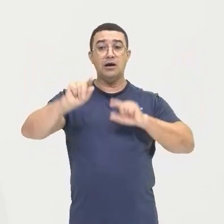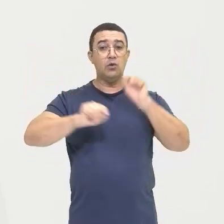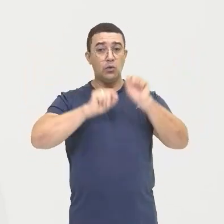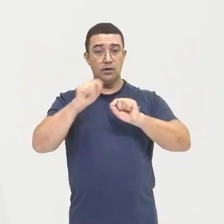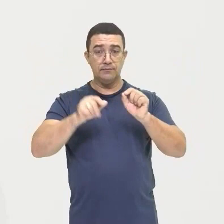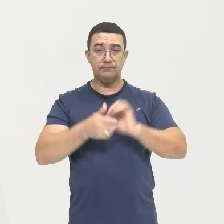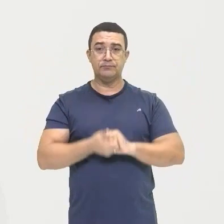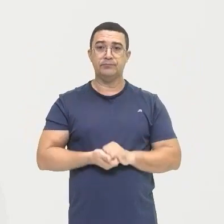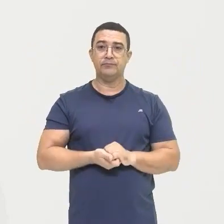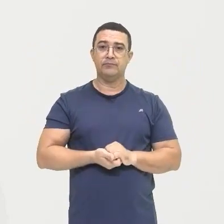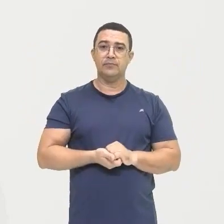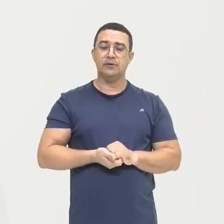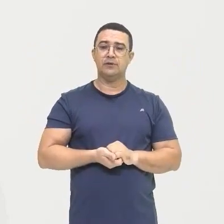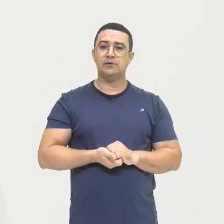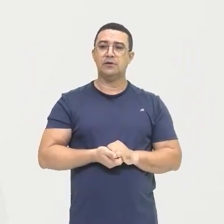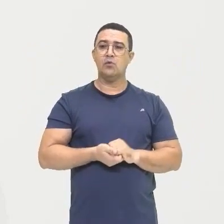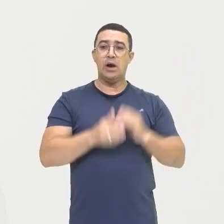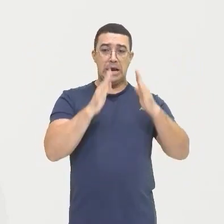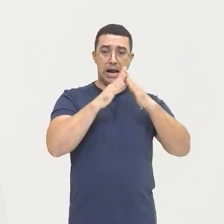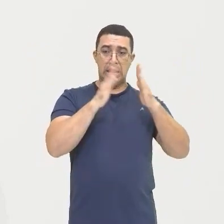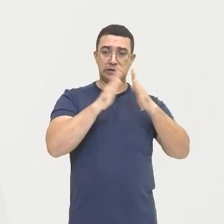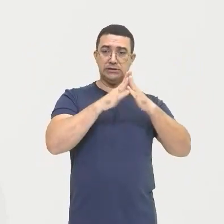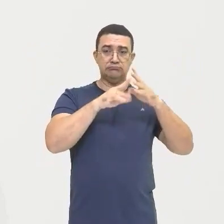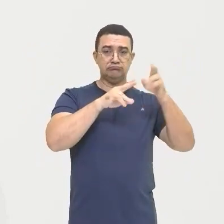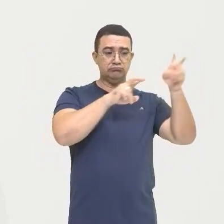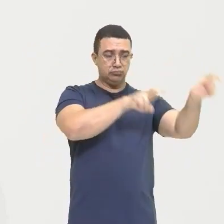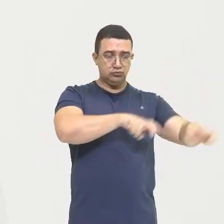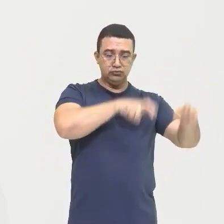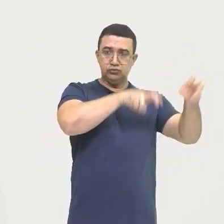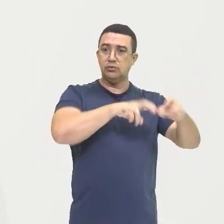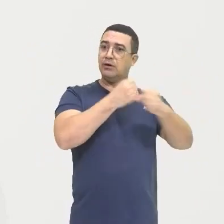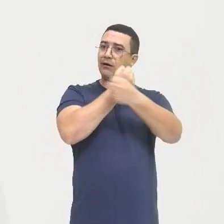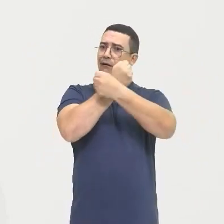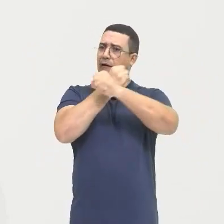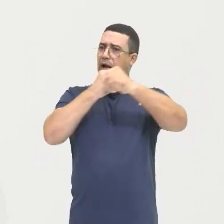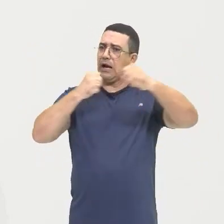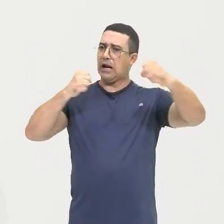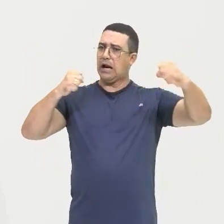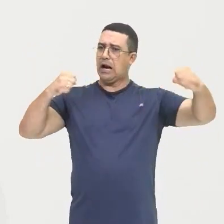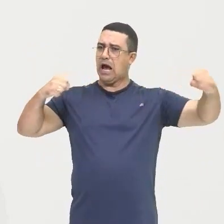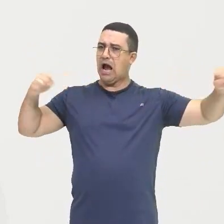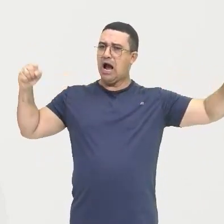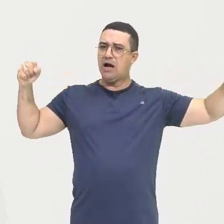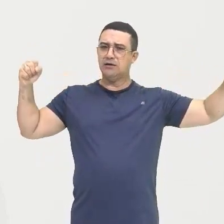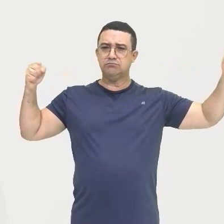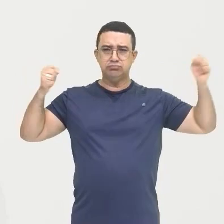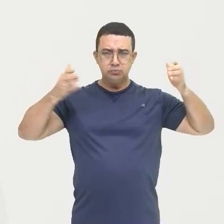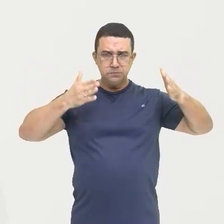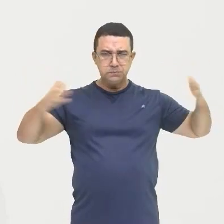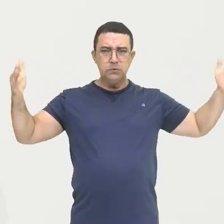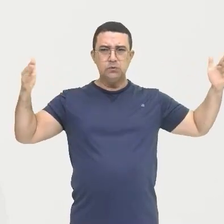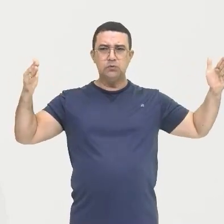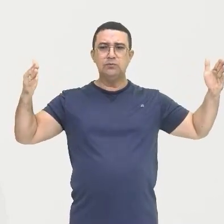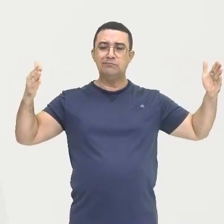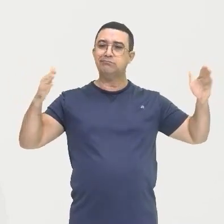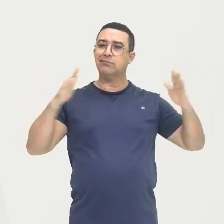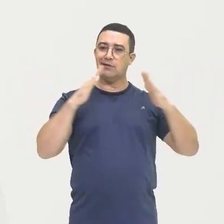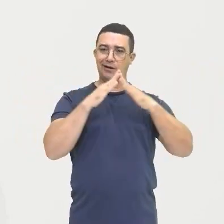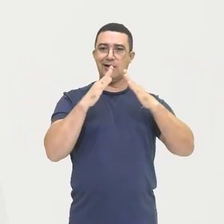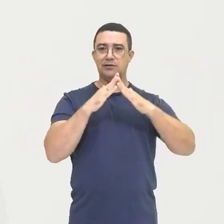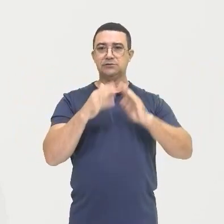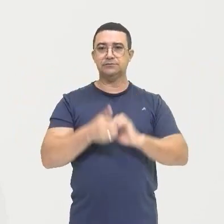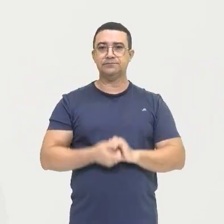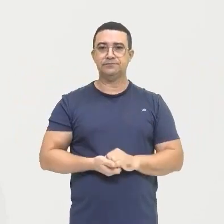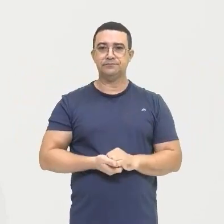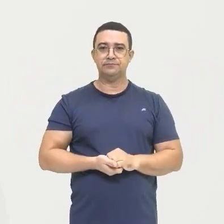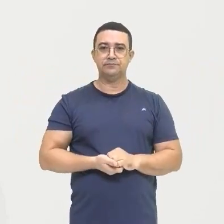grandes Propriedades Rurais Diferentemente Dos minifúndios Tá bom? Então a gente tem Grandes propriedades